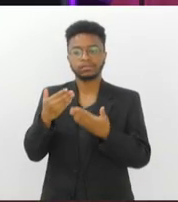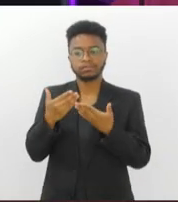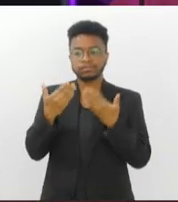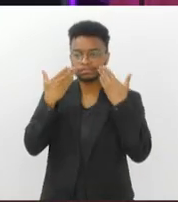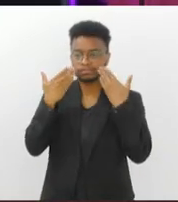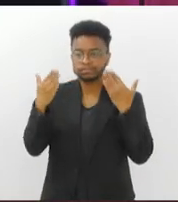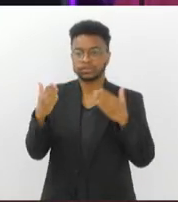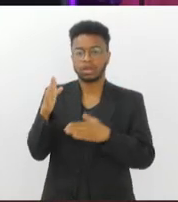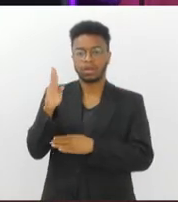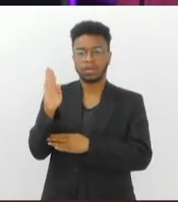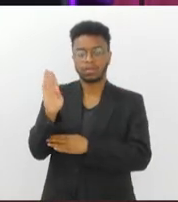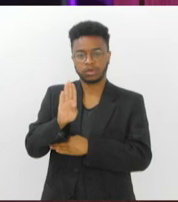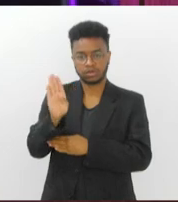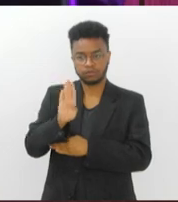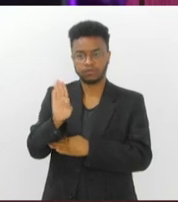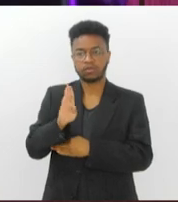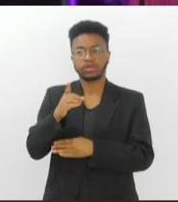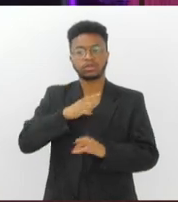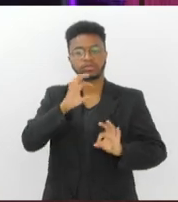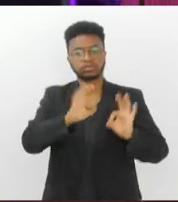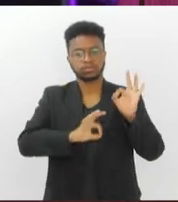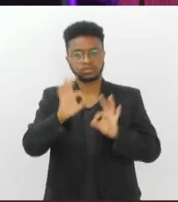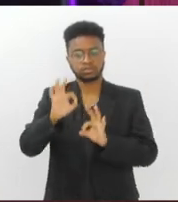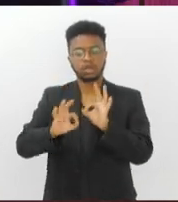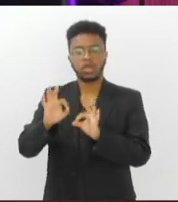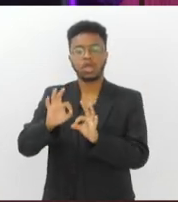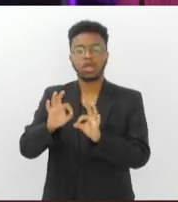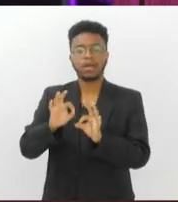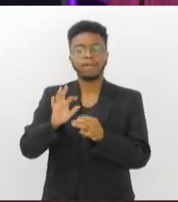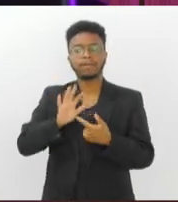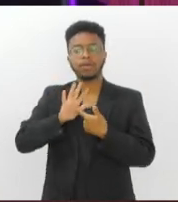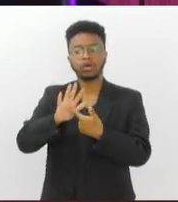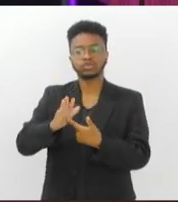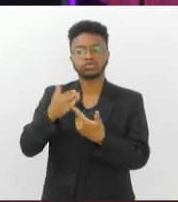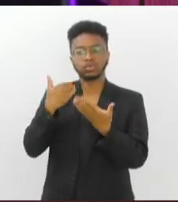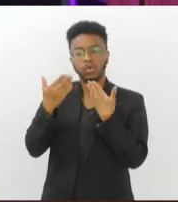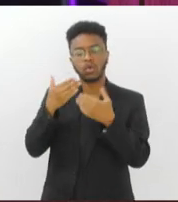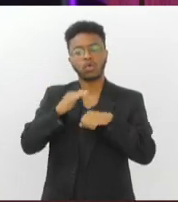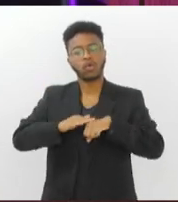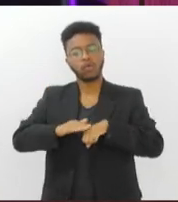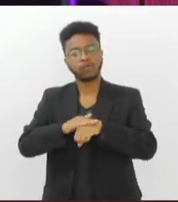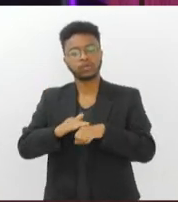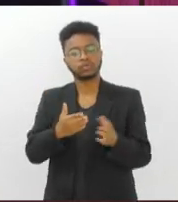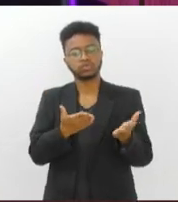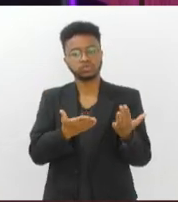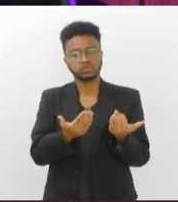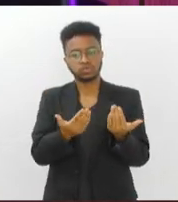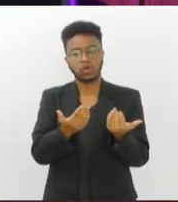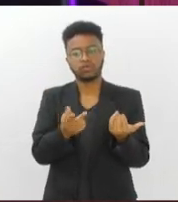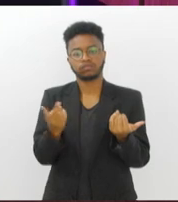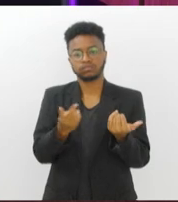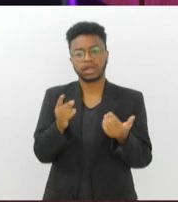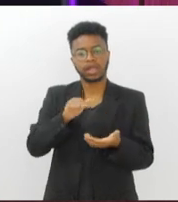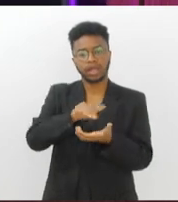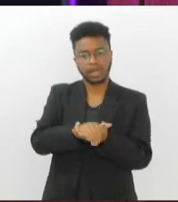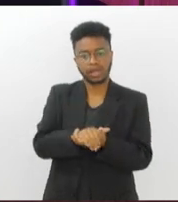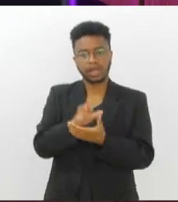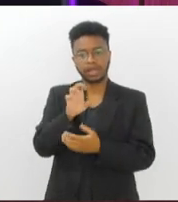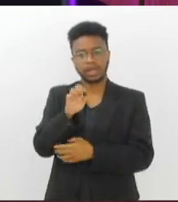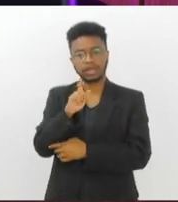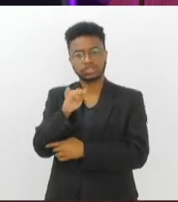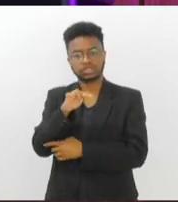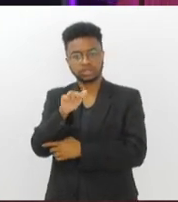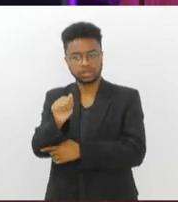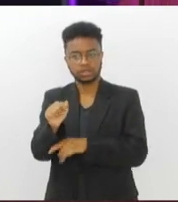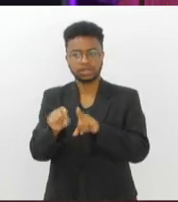montagem levemente inspirada em Almodóvar, a história retratam os diálogos e discussões do jovem casal contemporâneo Regina e